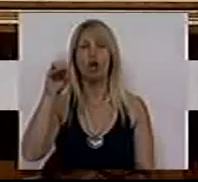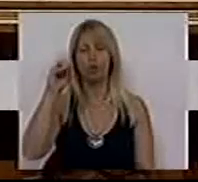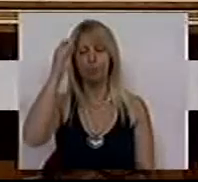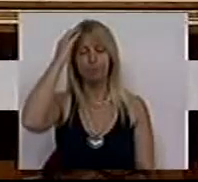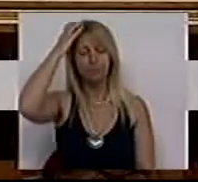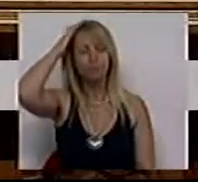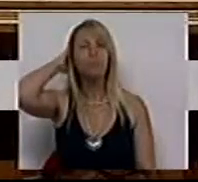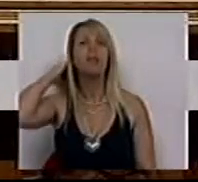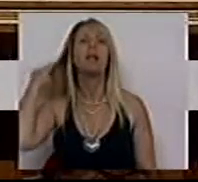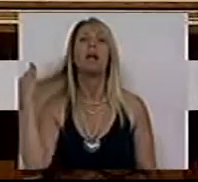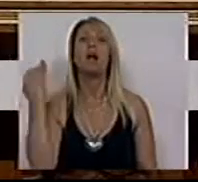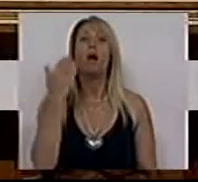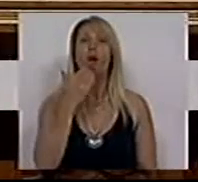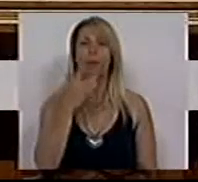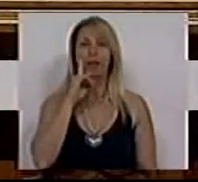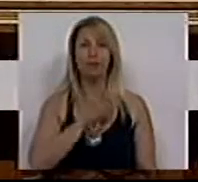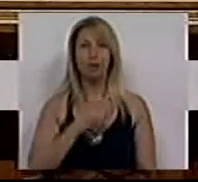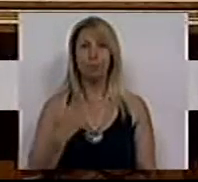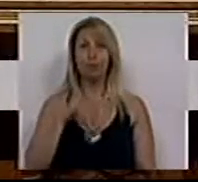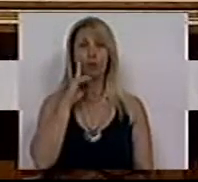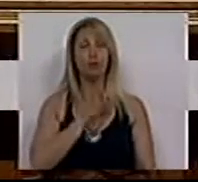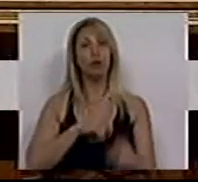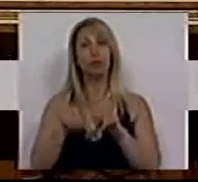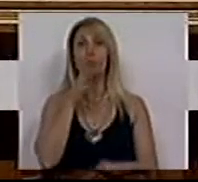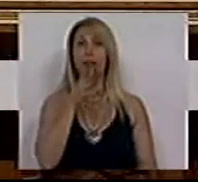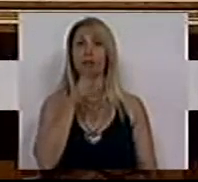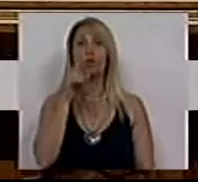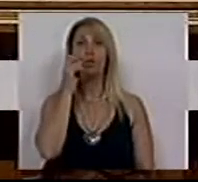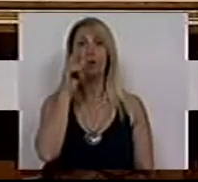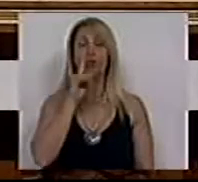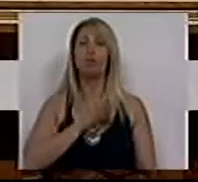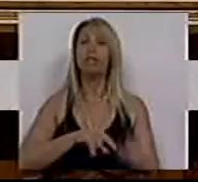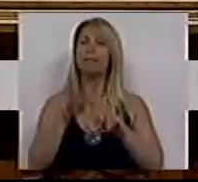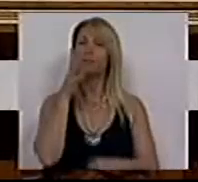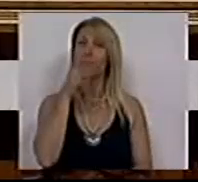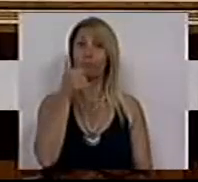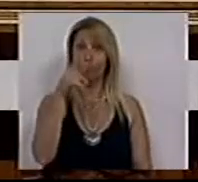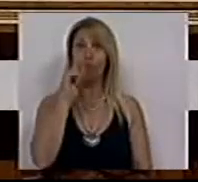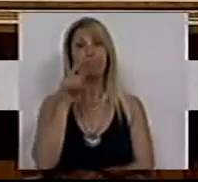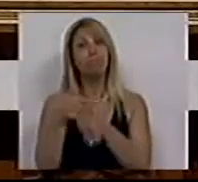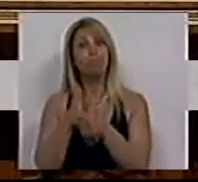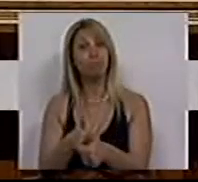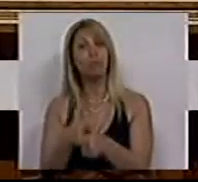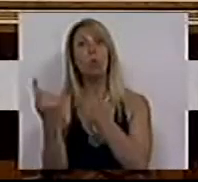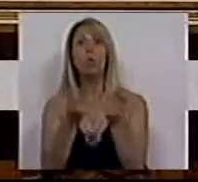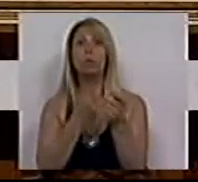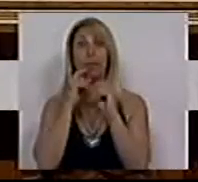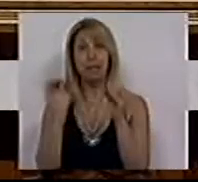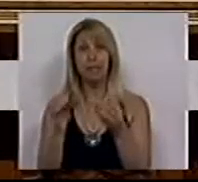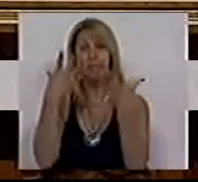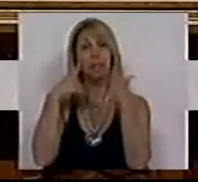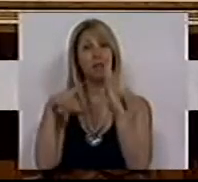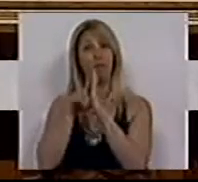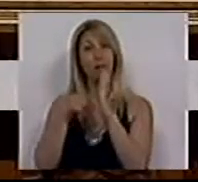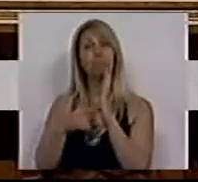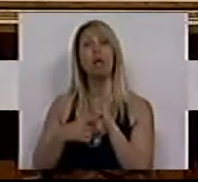Muito obrigada, Sra. Presidente, Sras. Deputadas, Srs. Deputados, o Bloco de Esquerda acompanha o debate e as iniciativas legislativas do